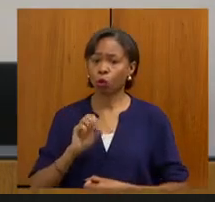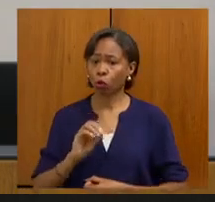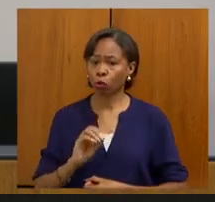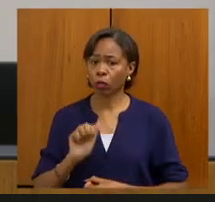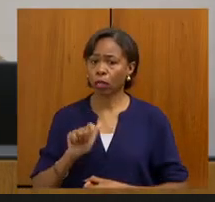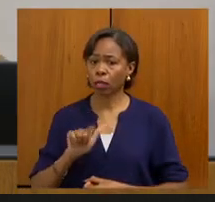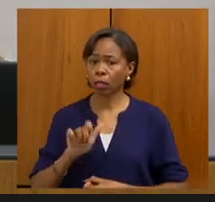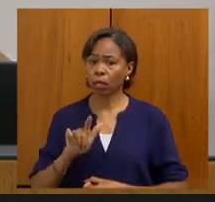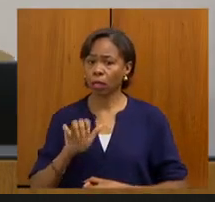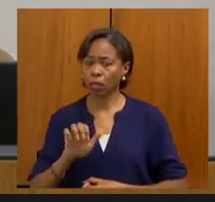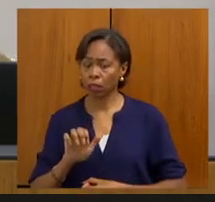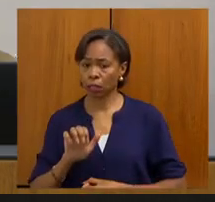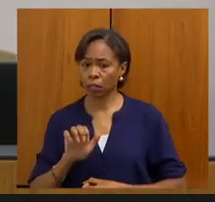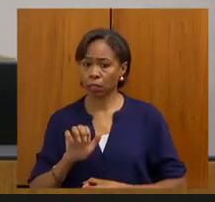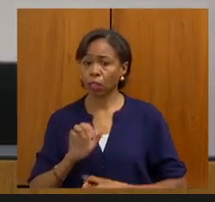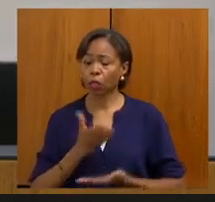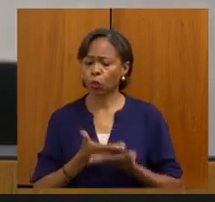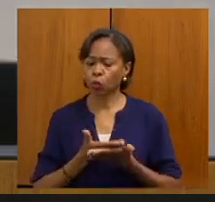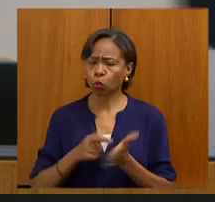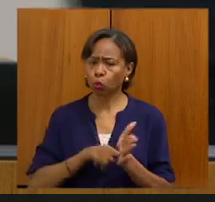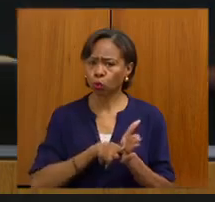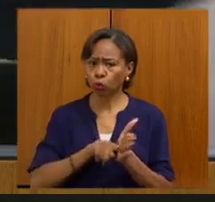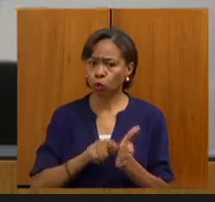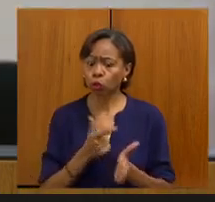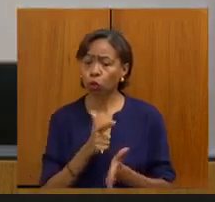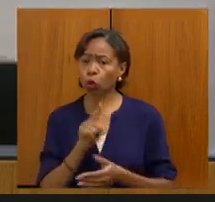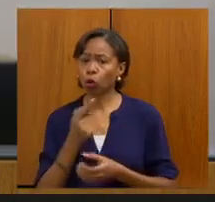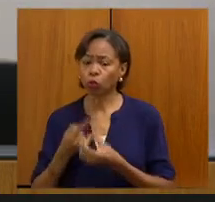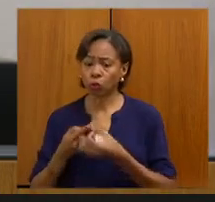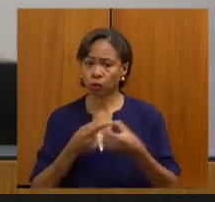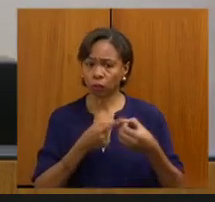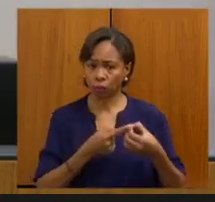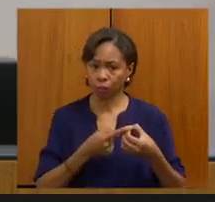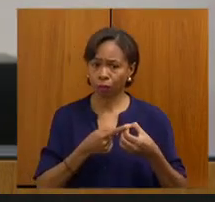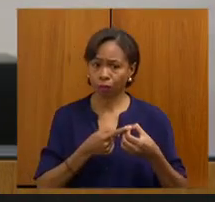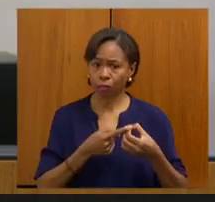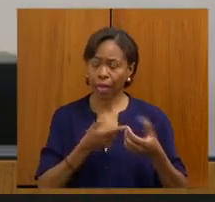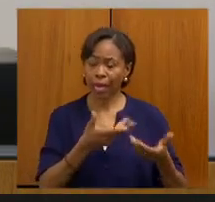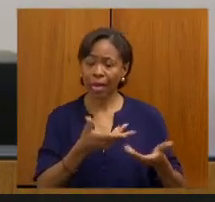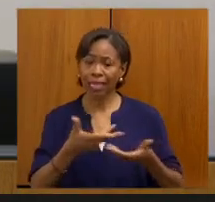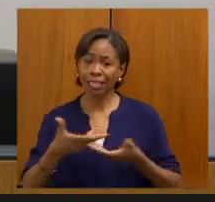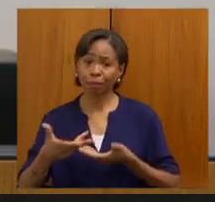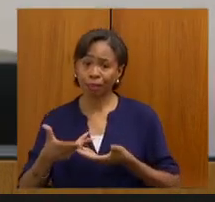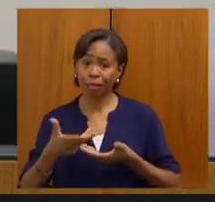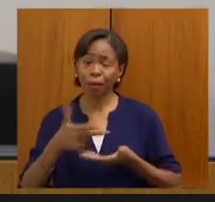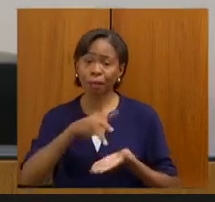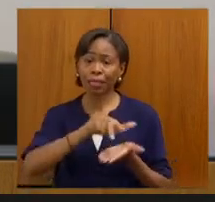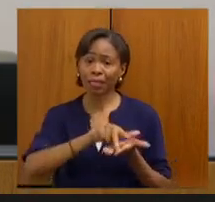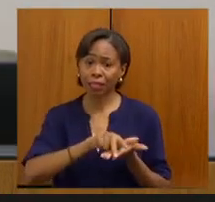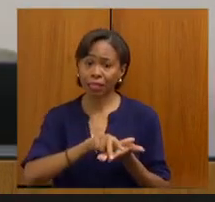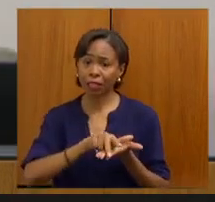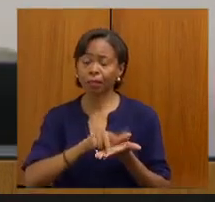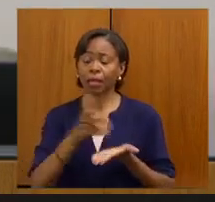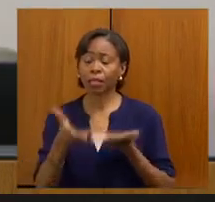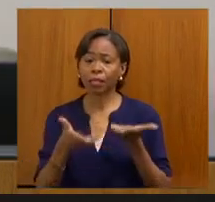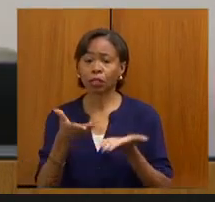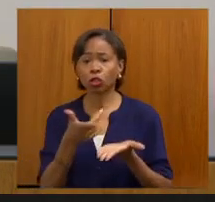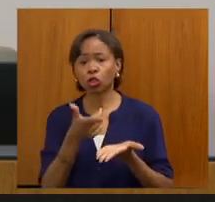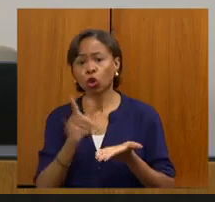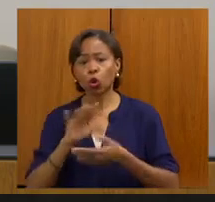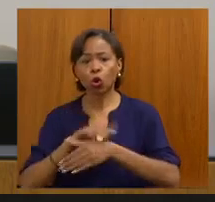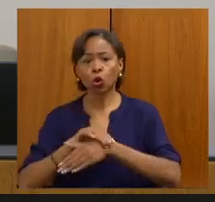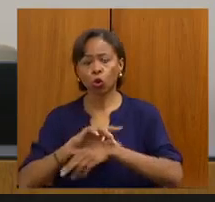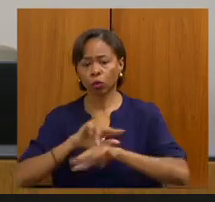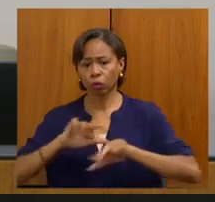viabilidade de outros municípios receberem pacientes de ouro fino para atendimento de alta complexidade. Ofício do